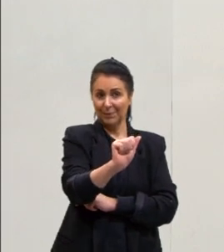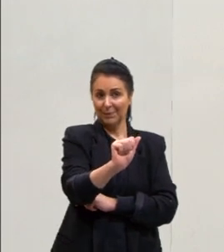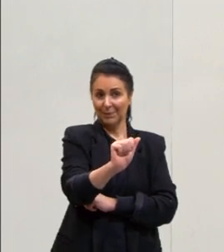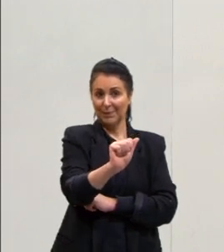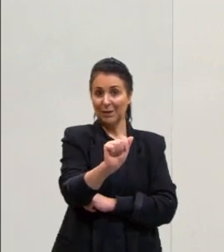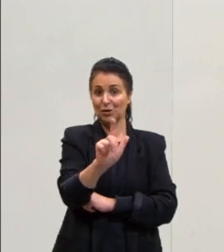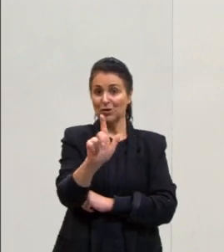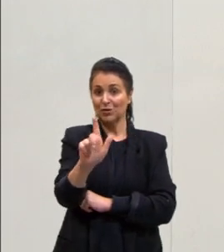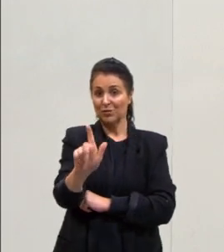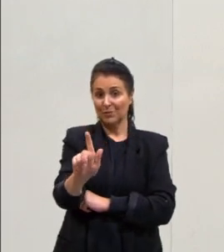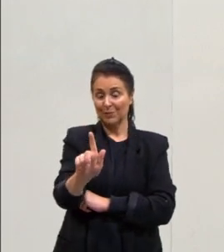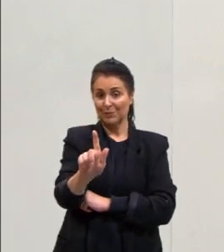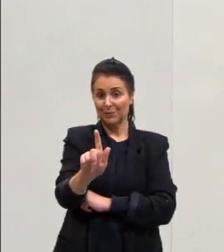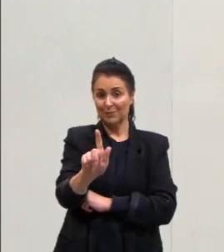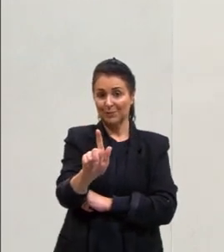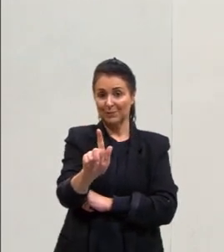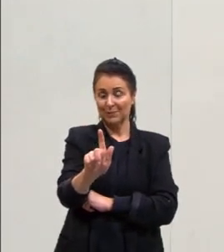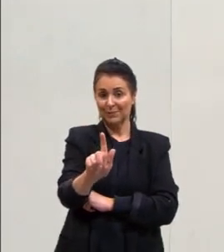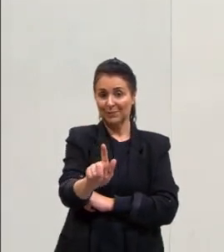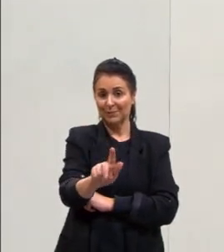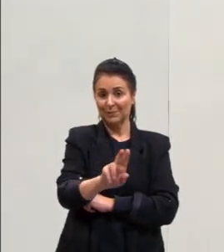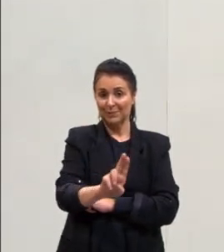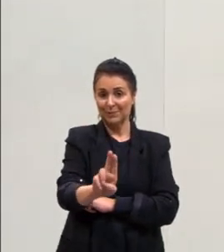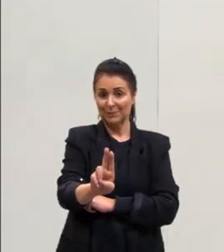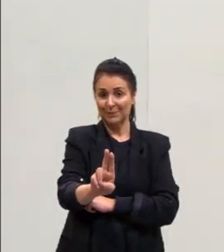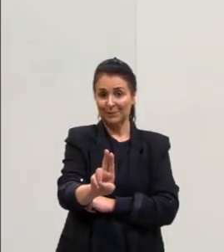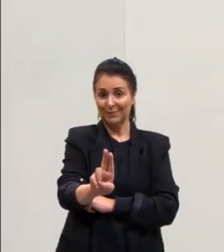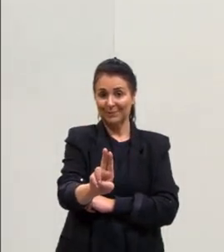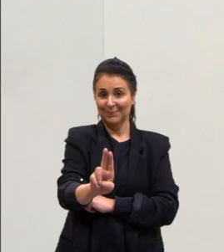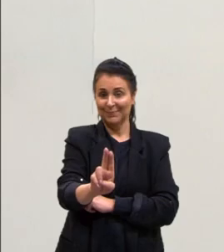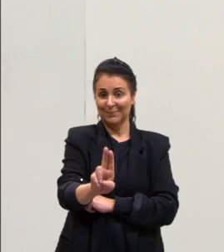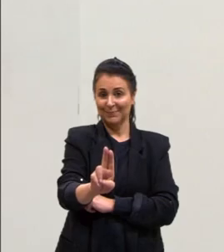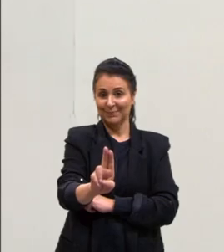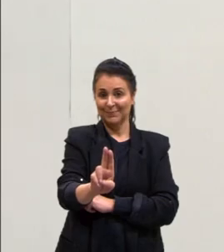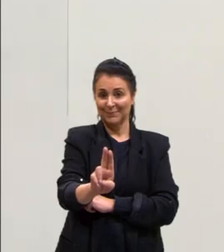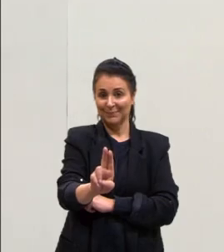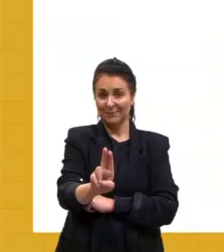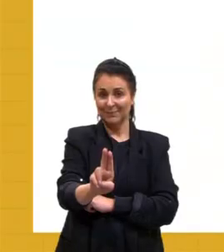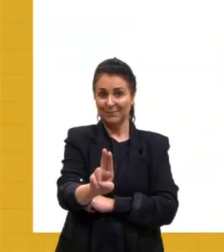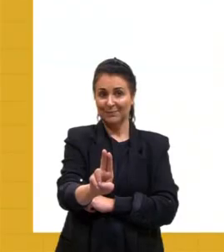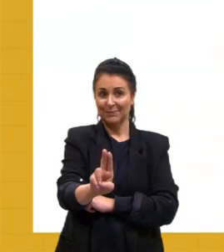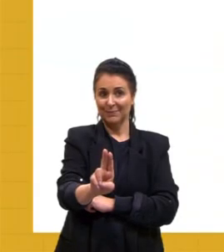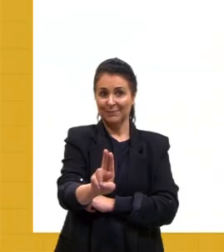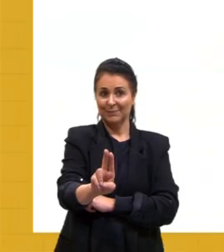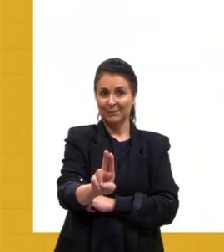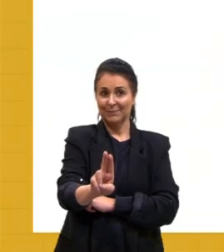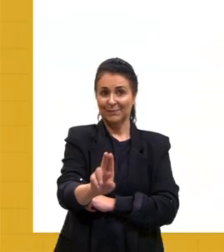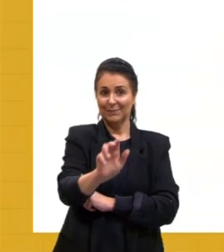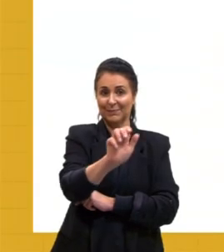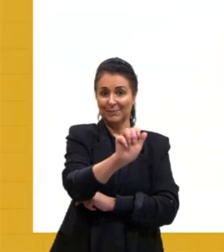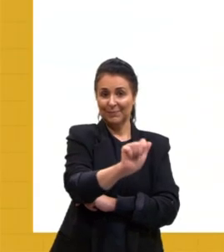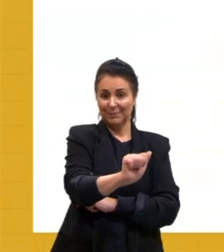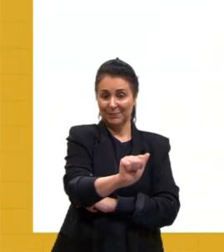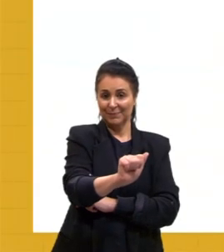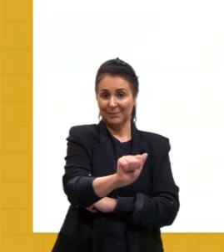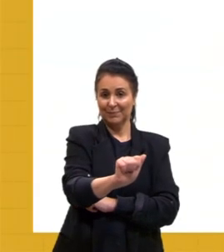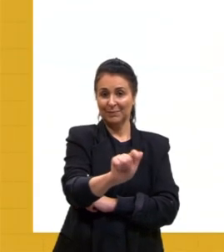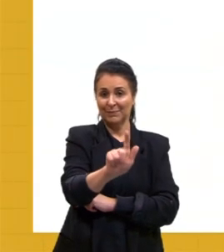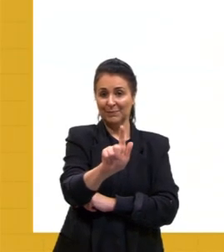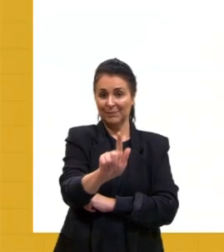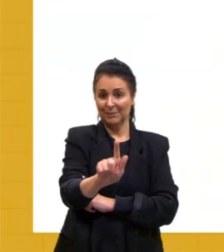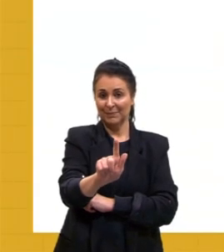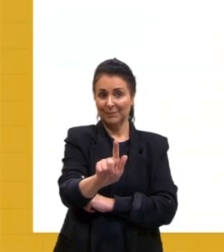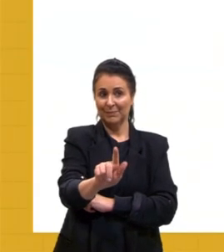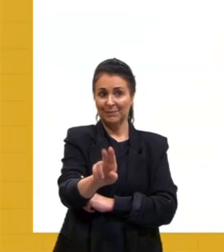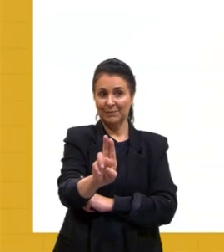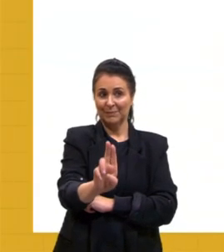G e U. É isso? Estou enxergando certinho? Então,